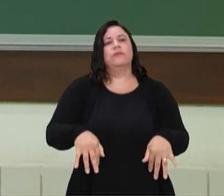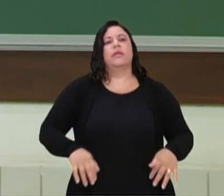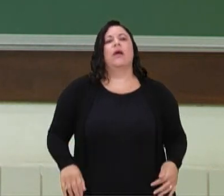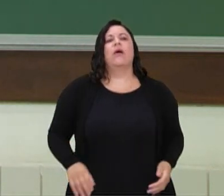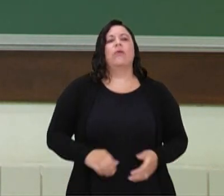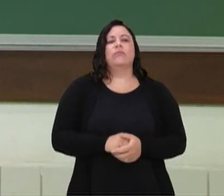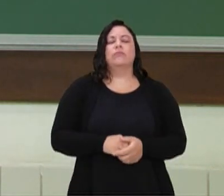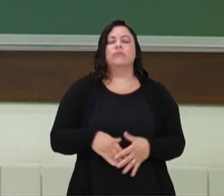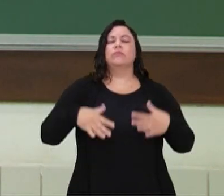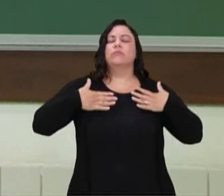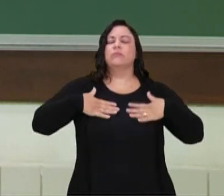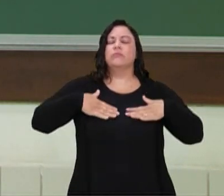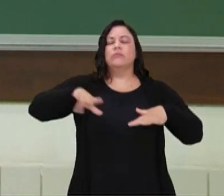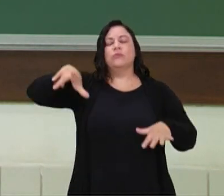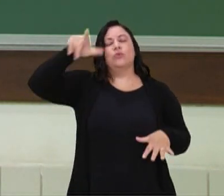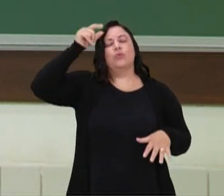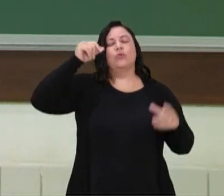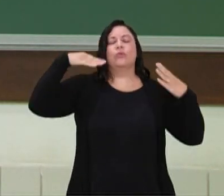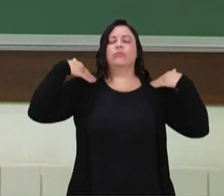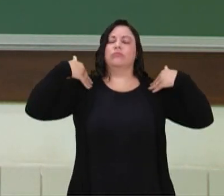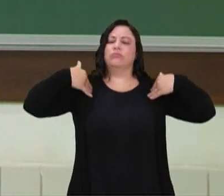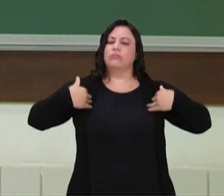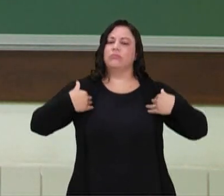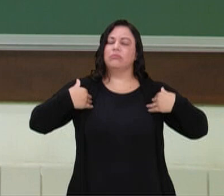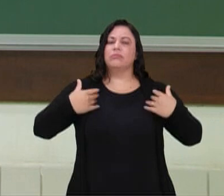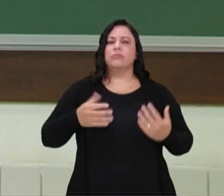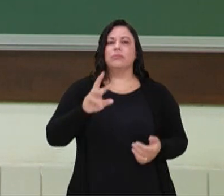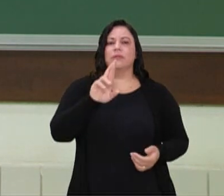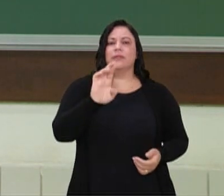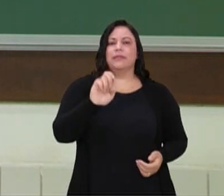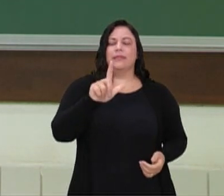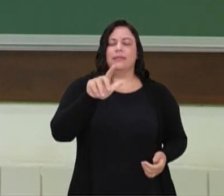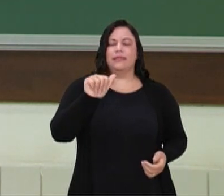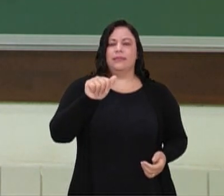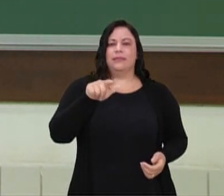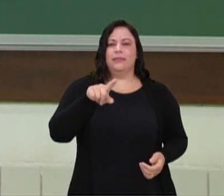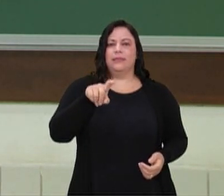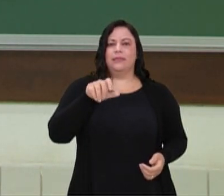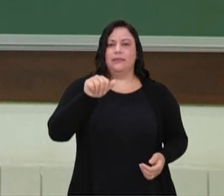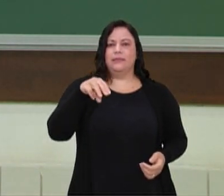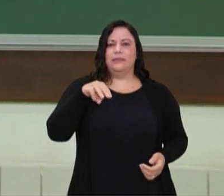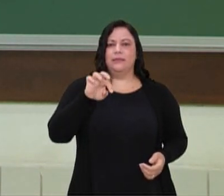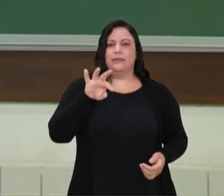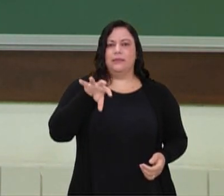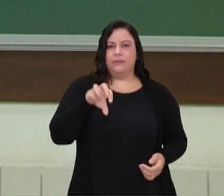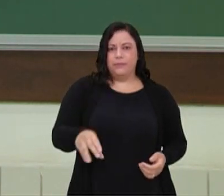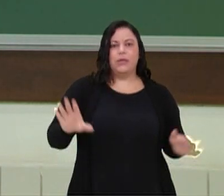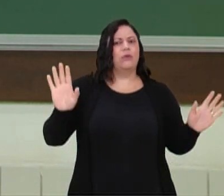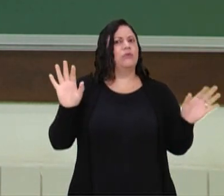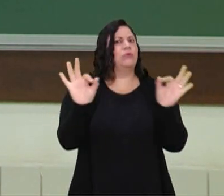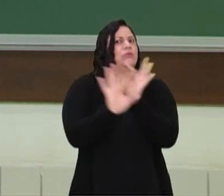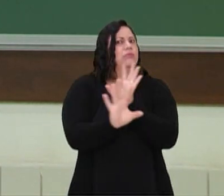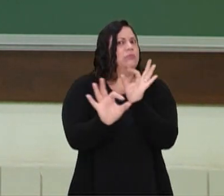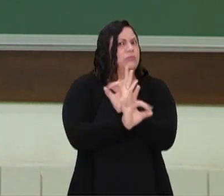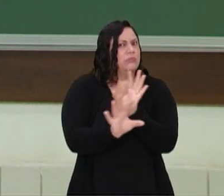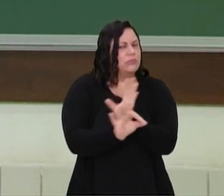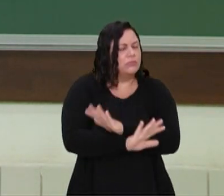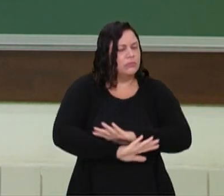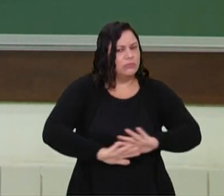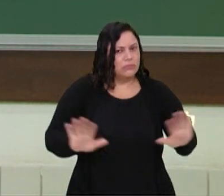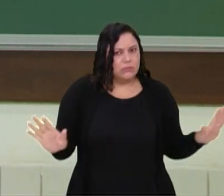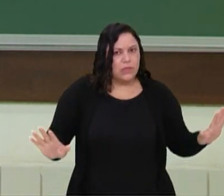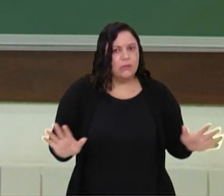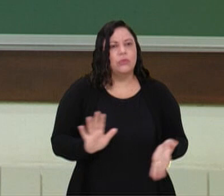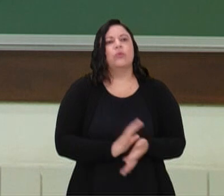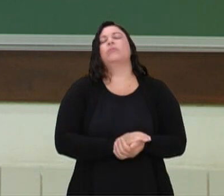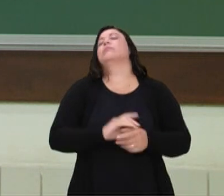chamamos de relaxamento, ginástica laboral de relaxamento, porque ele já terminou o seu turno de trabalho e aí ele